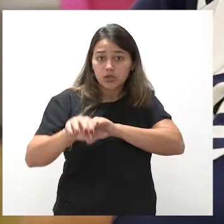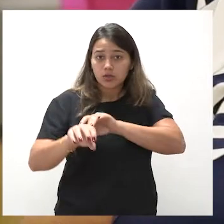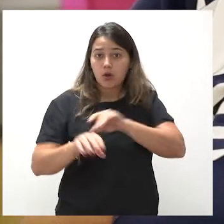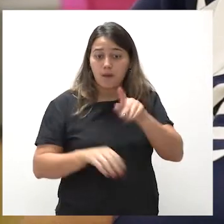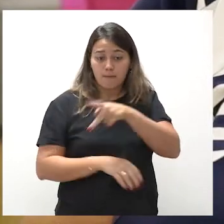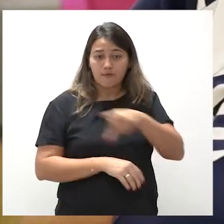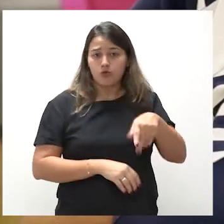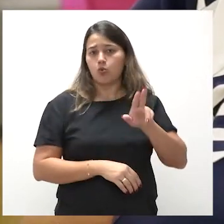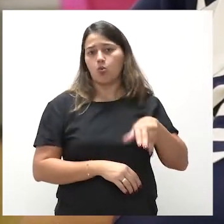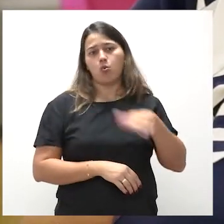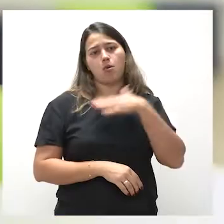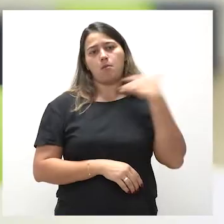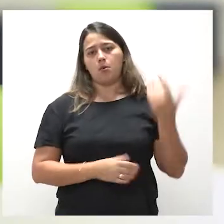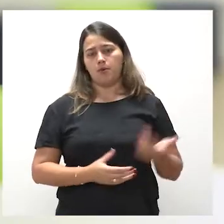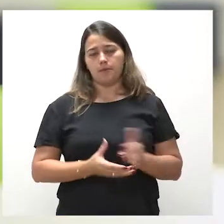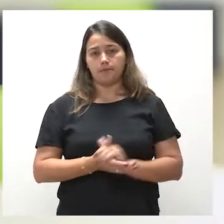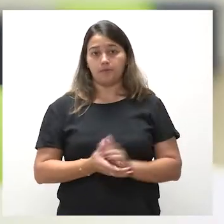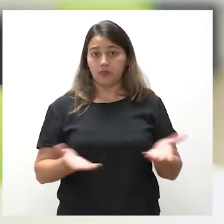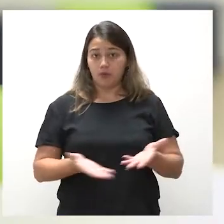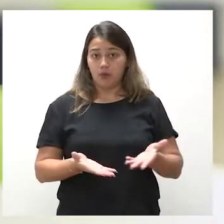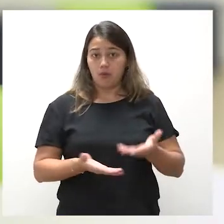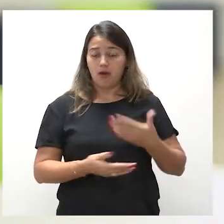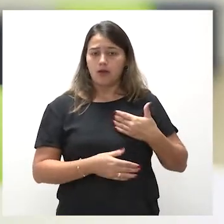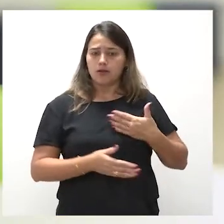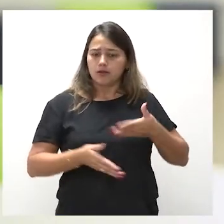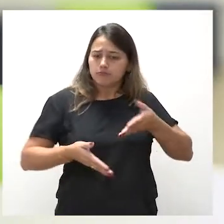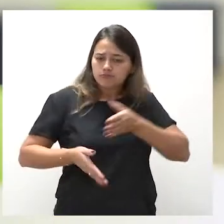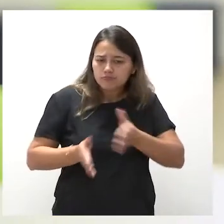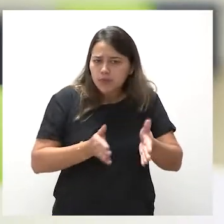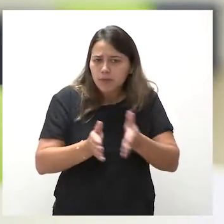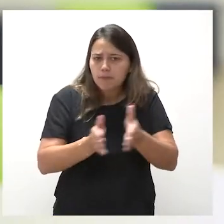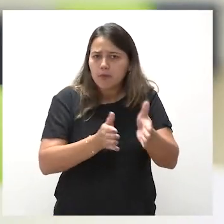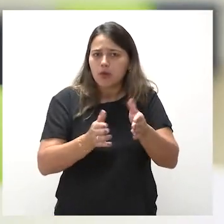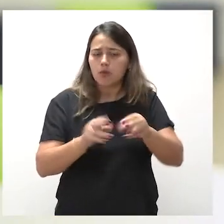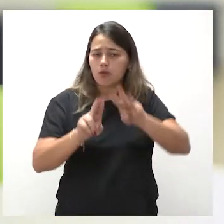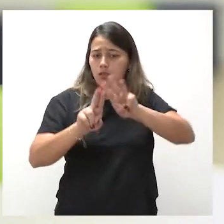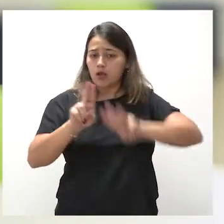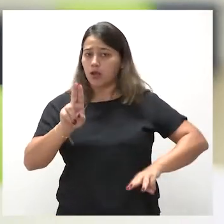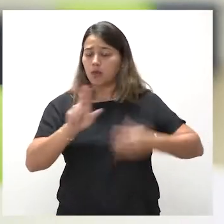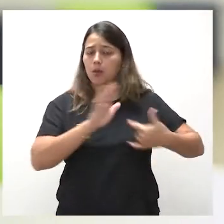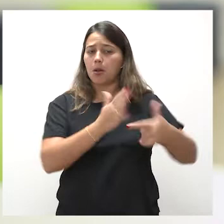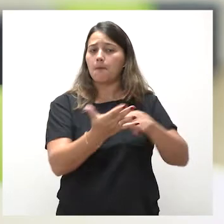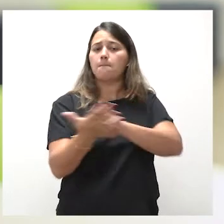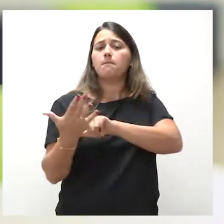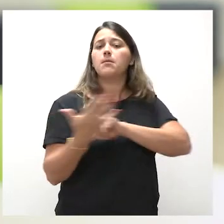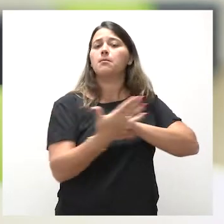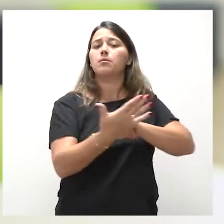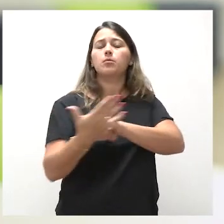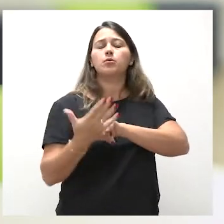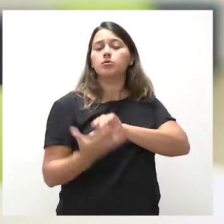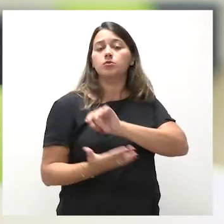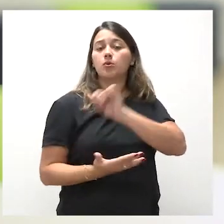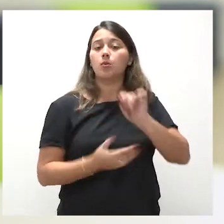assim nunca morre. Então, essa caminhada na Universidade Católica tem me mostrado que